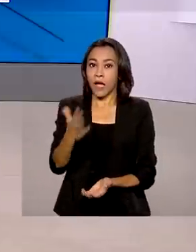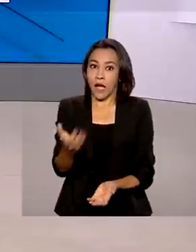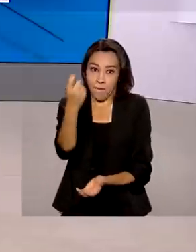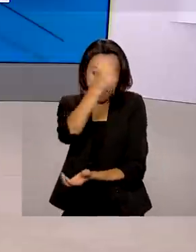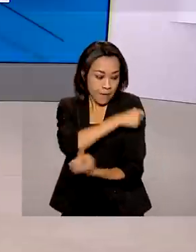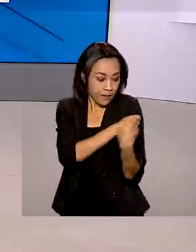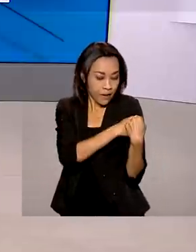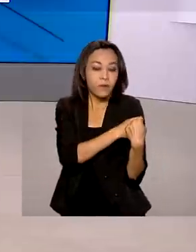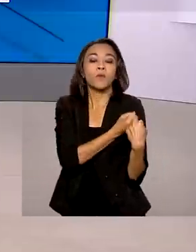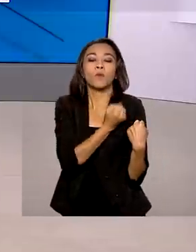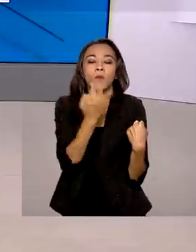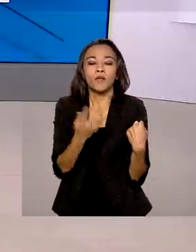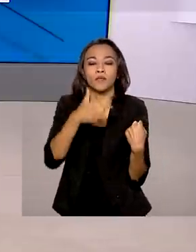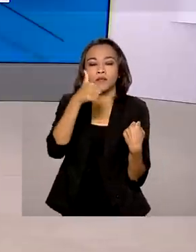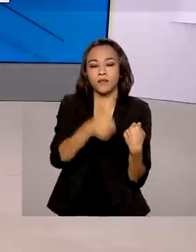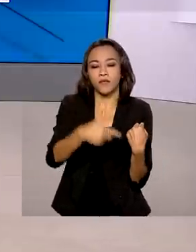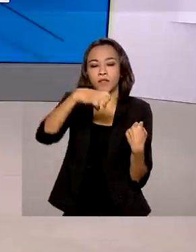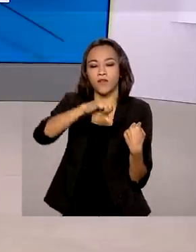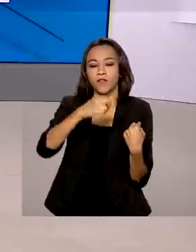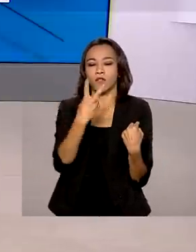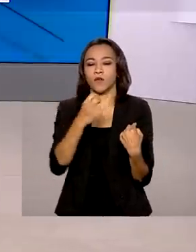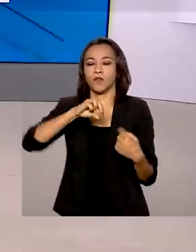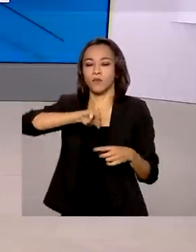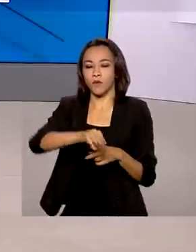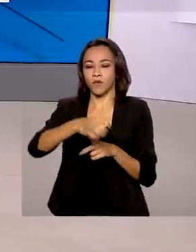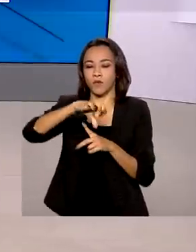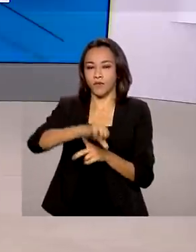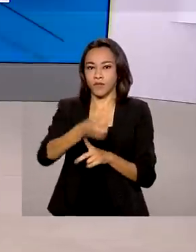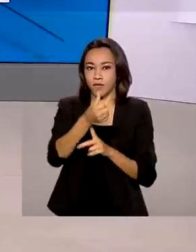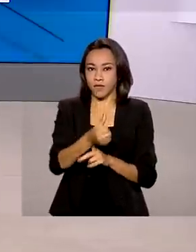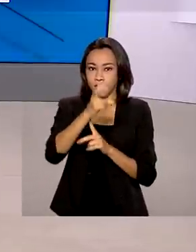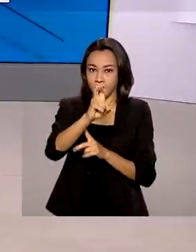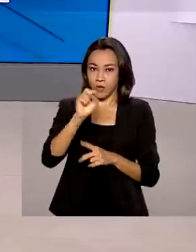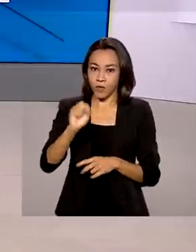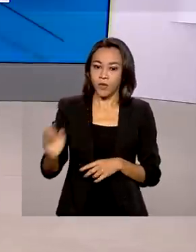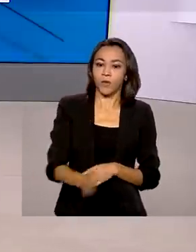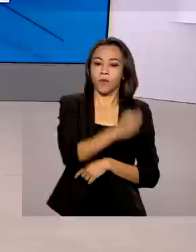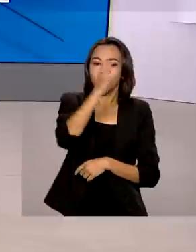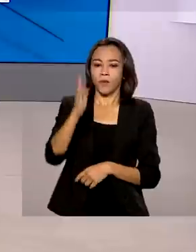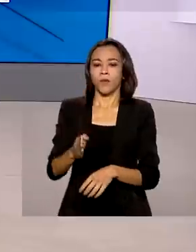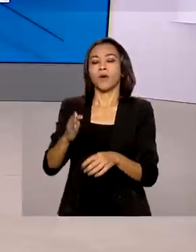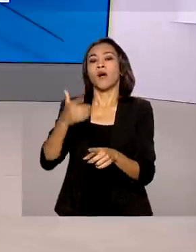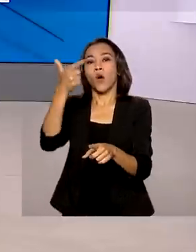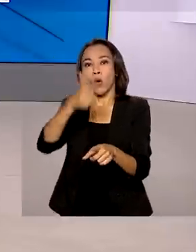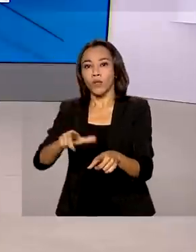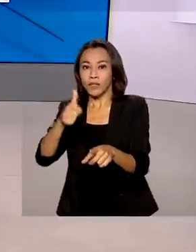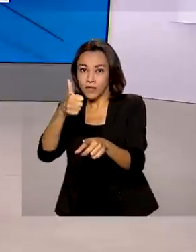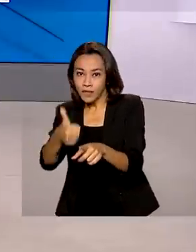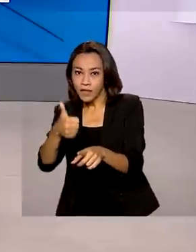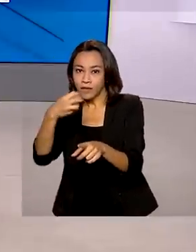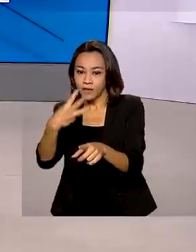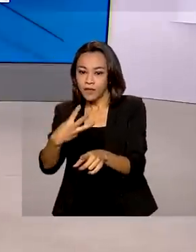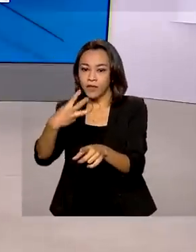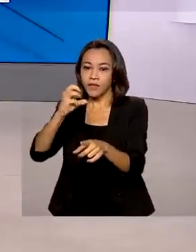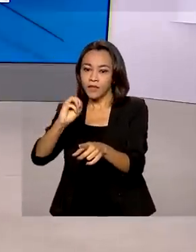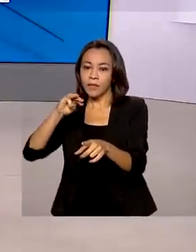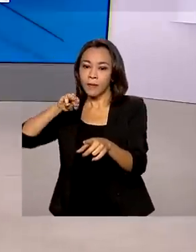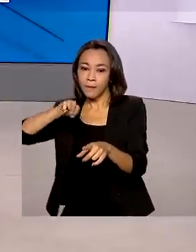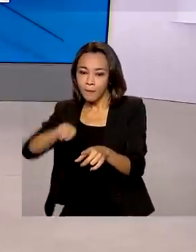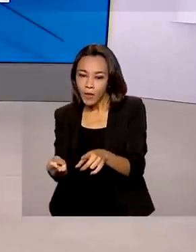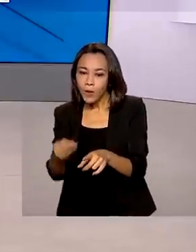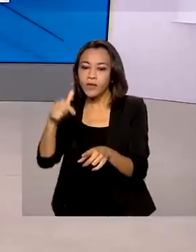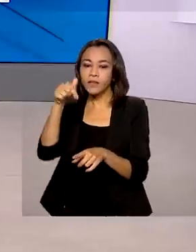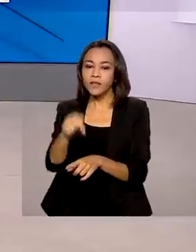192 milhões e 965 mil. 130 milhões e 767 mil